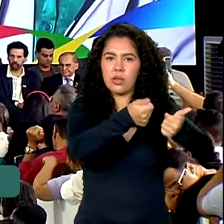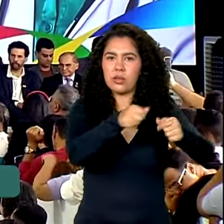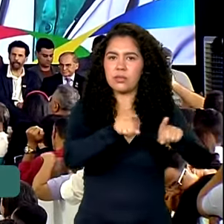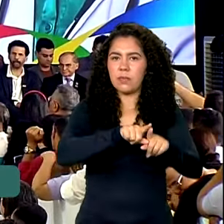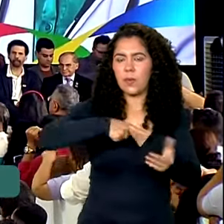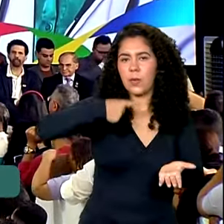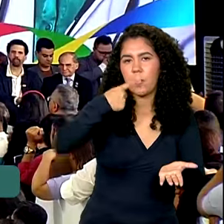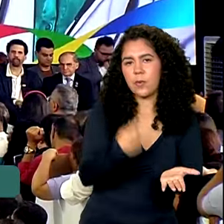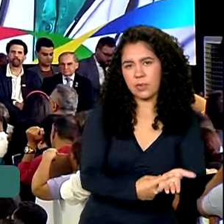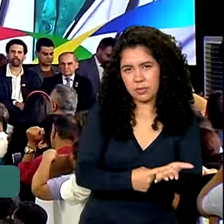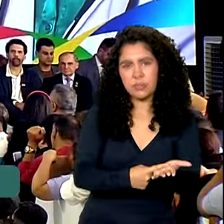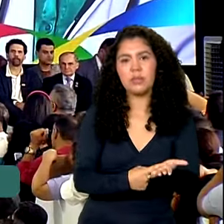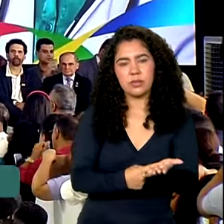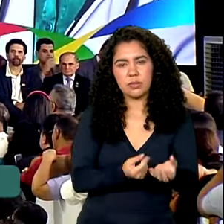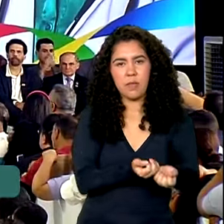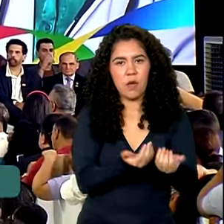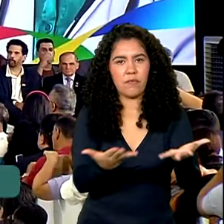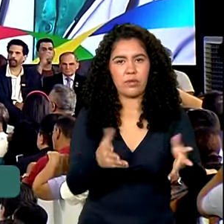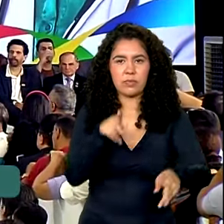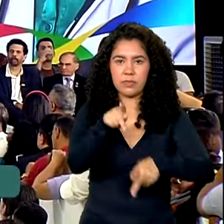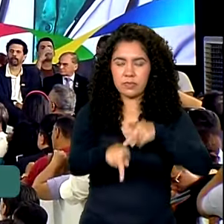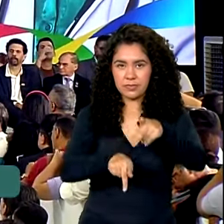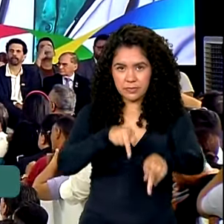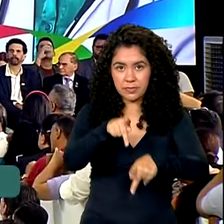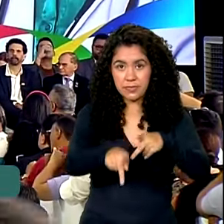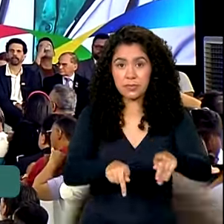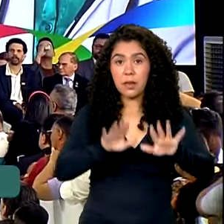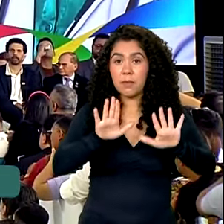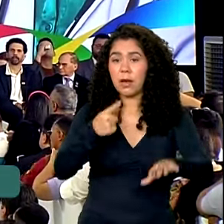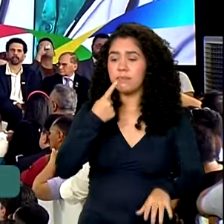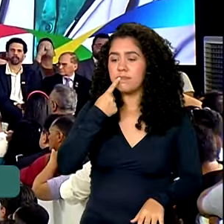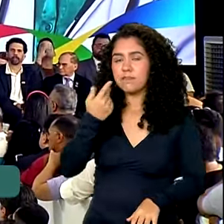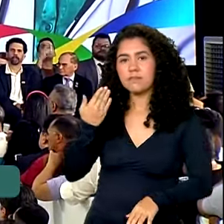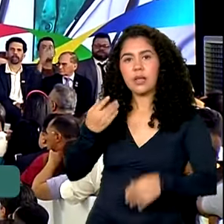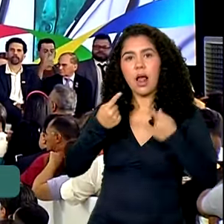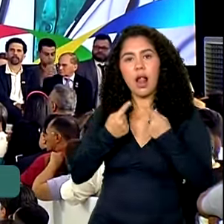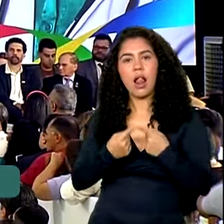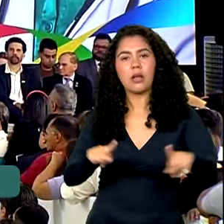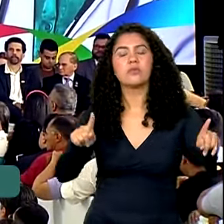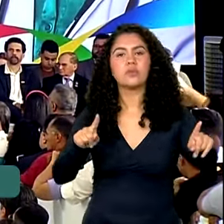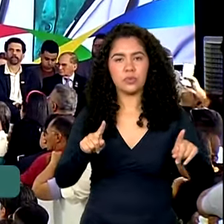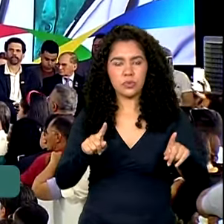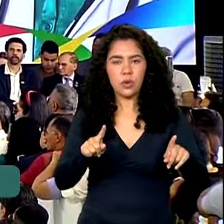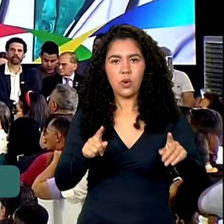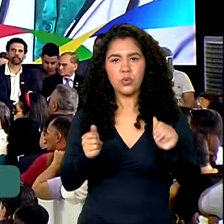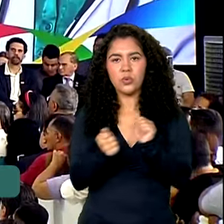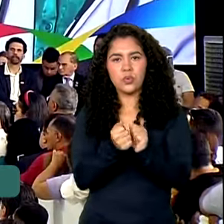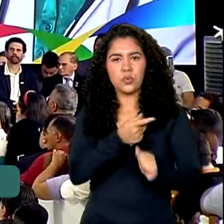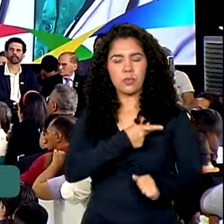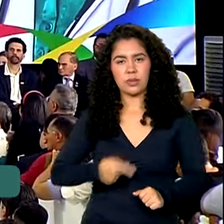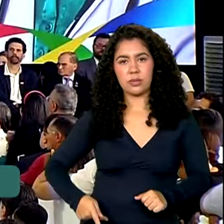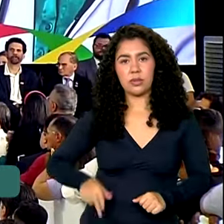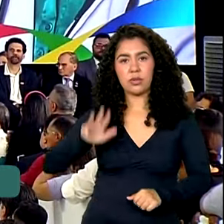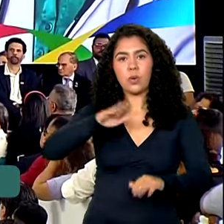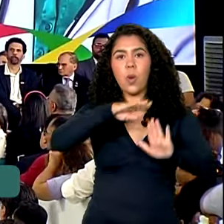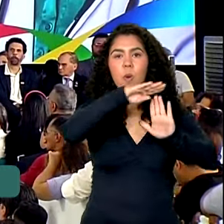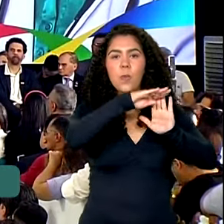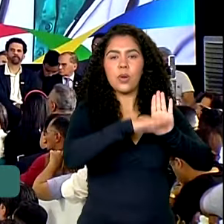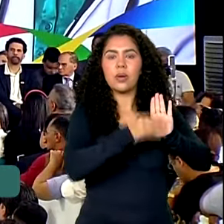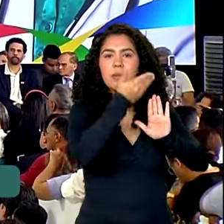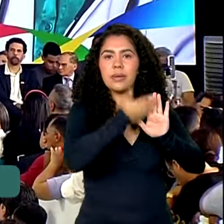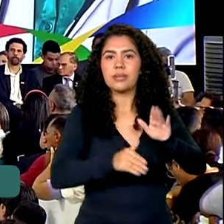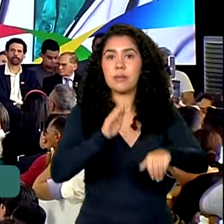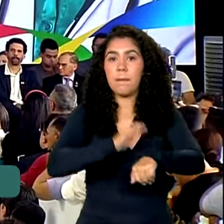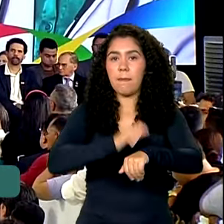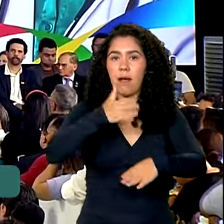compromisso à nossa população. Recentemente lançamos com o presidente Lula o programa Mais Acesso a